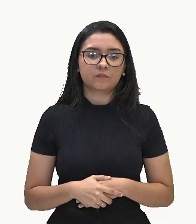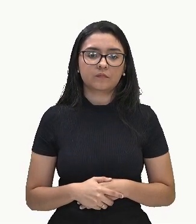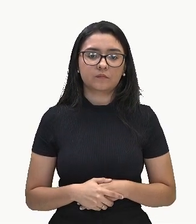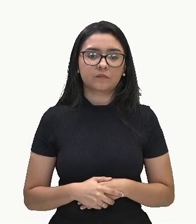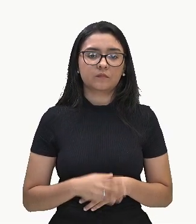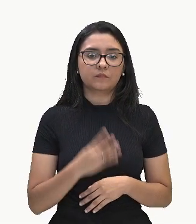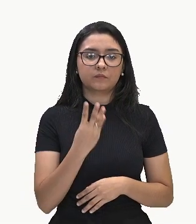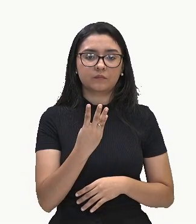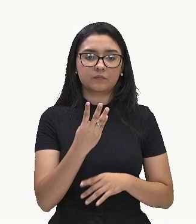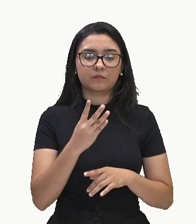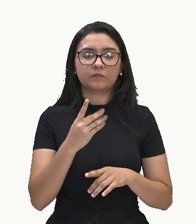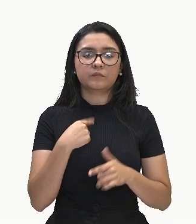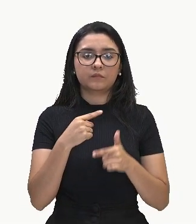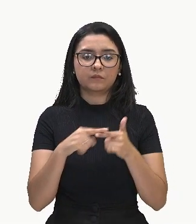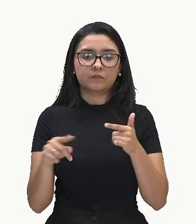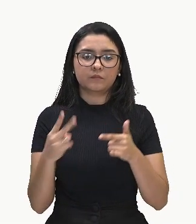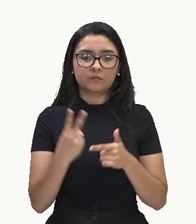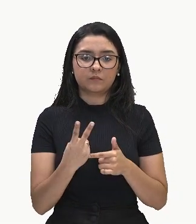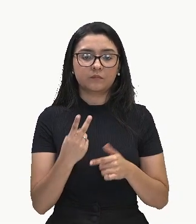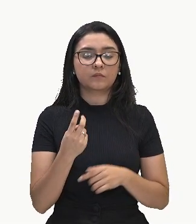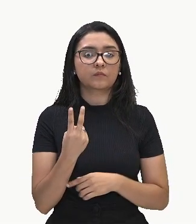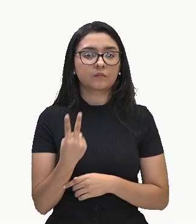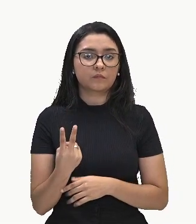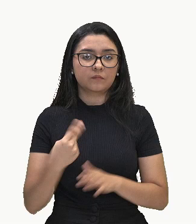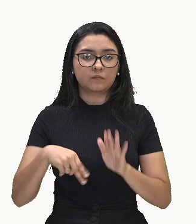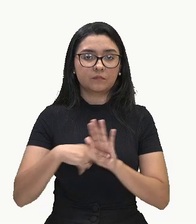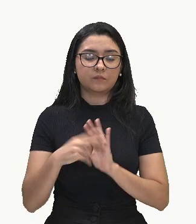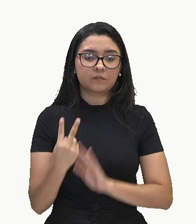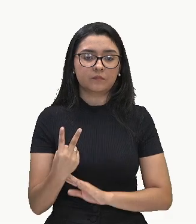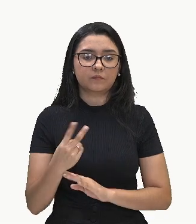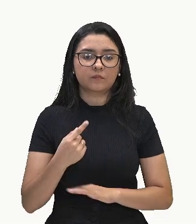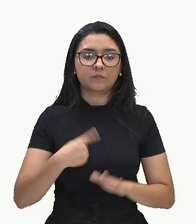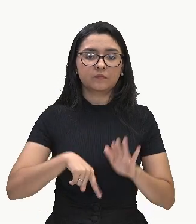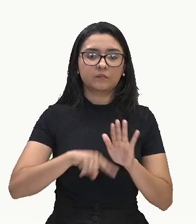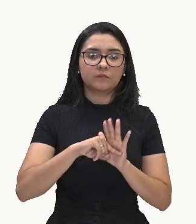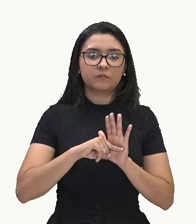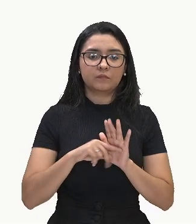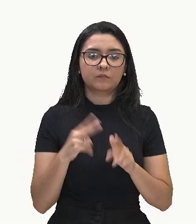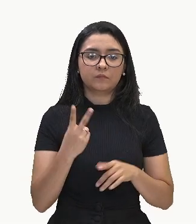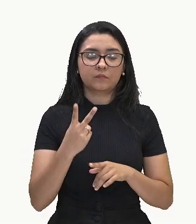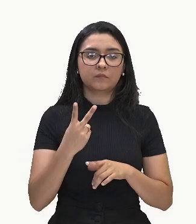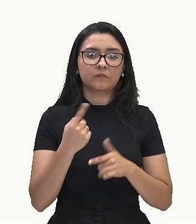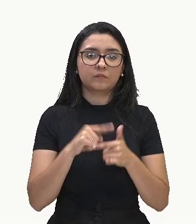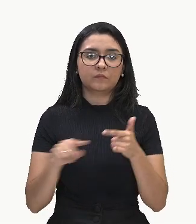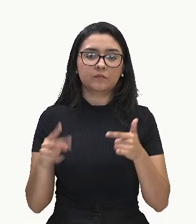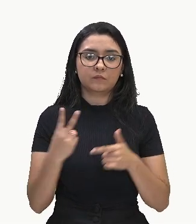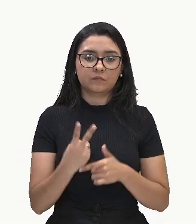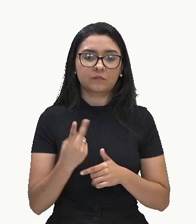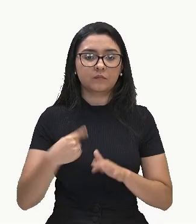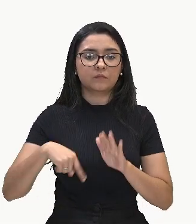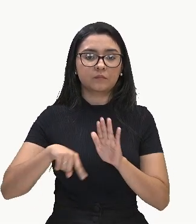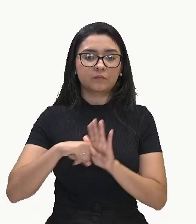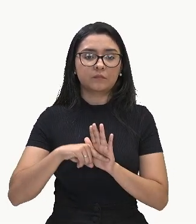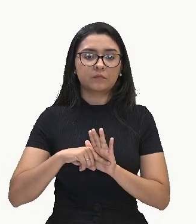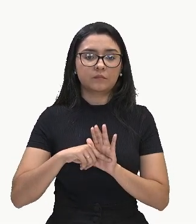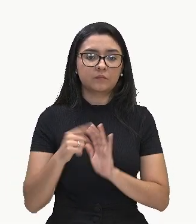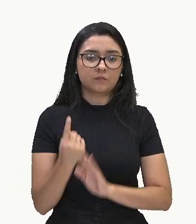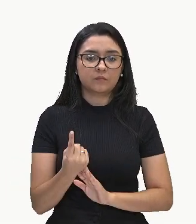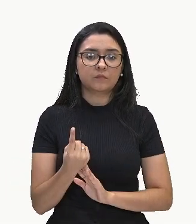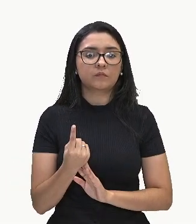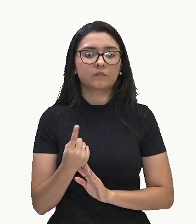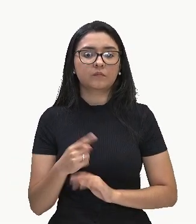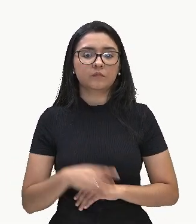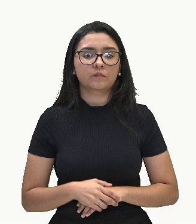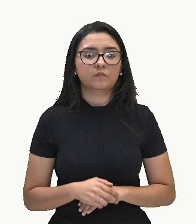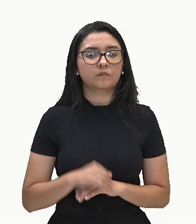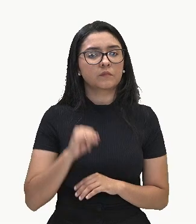4 dividido por 2, 2. Menos 2 dividido por 2, menos 1. Porque quando não